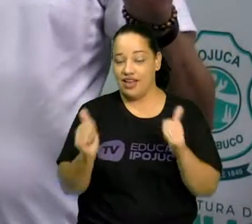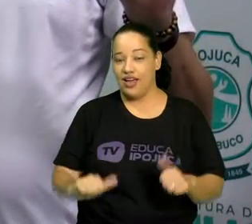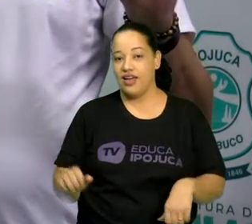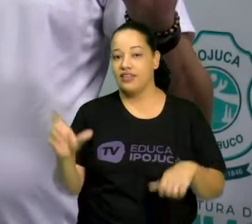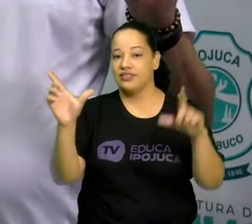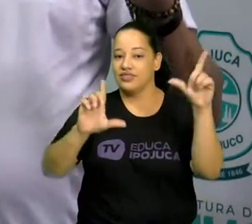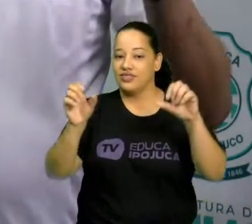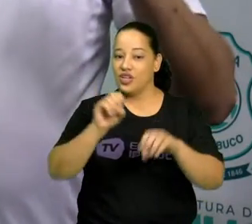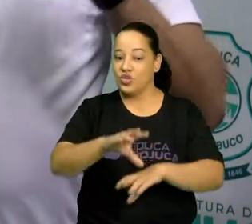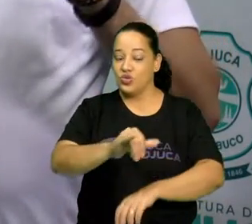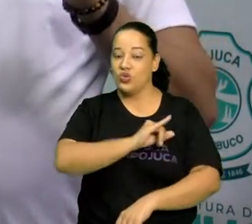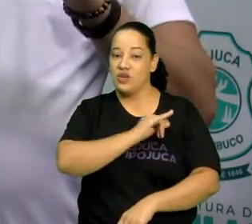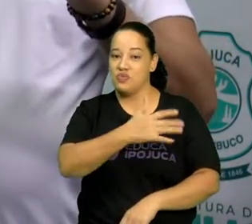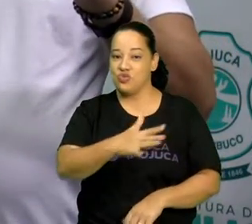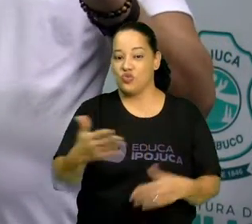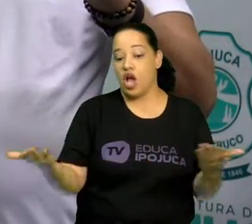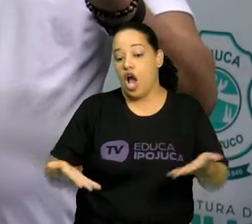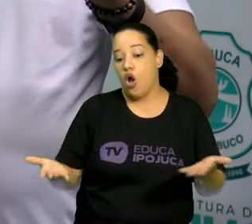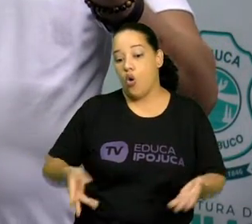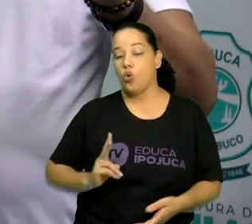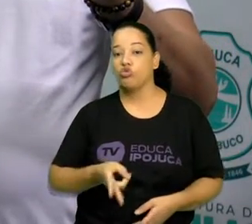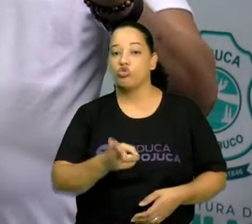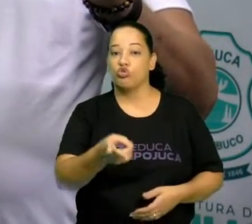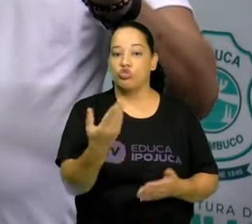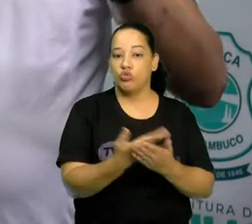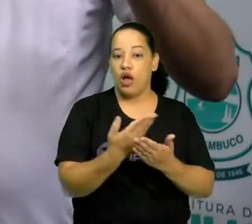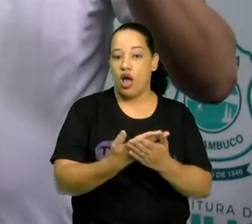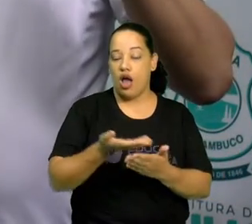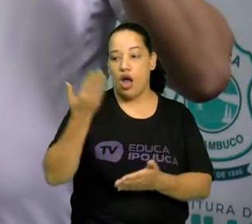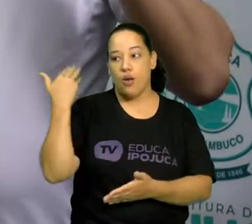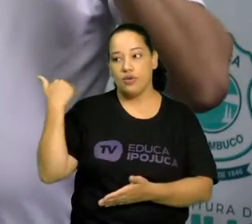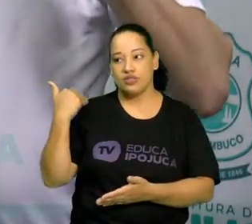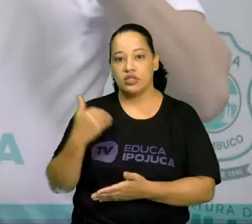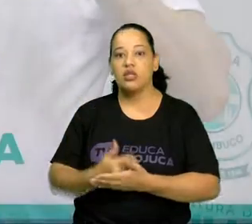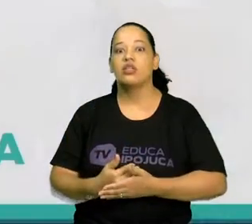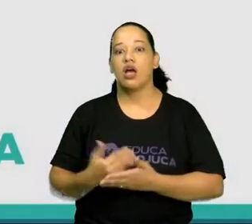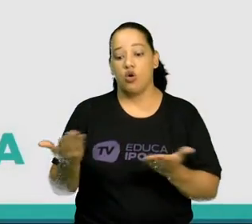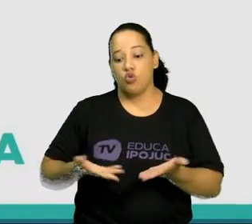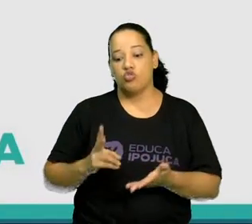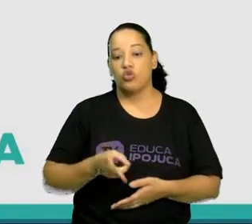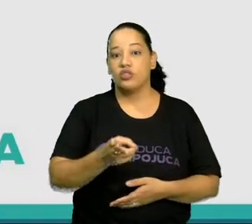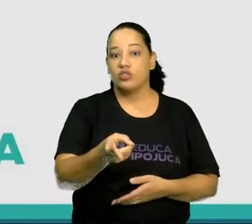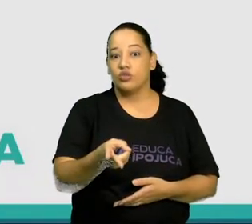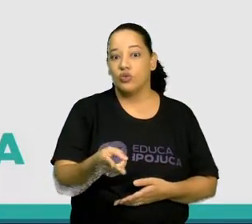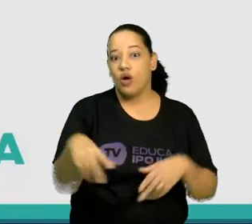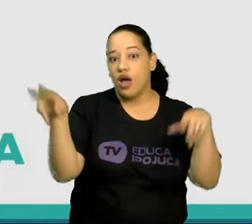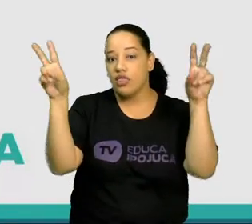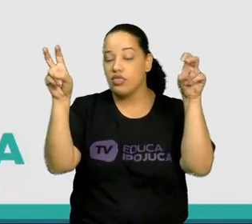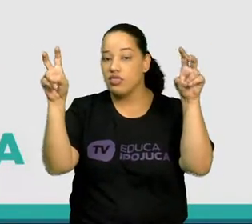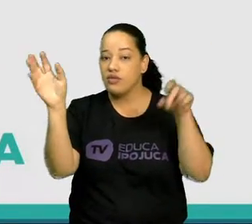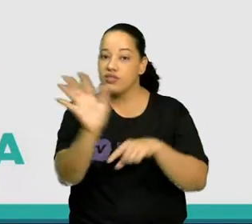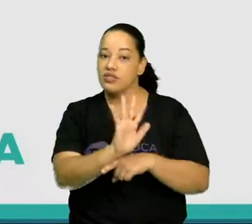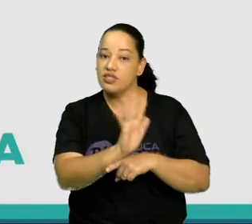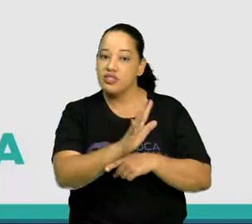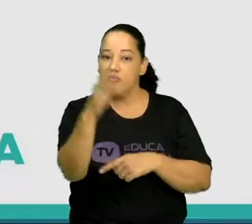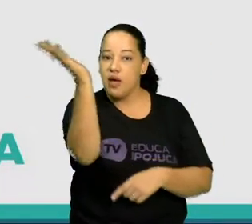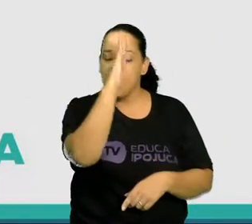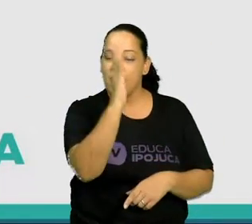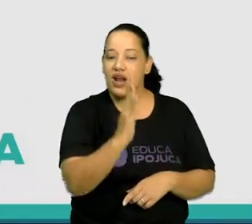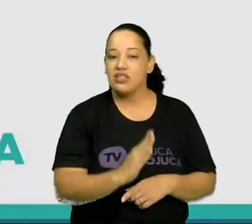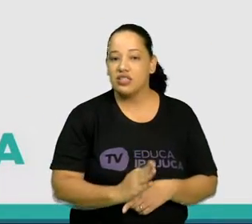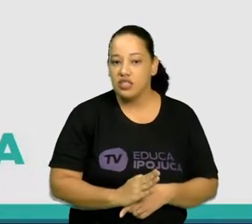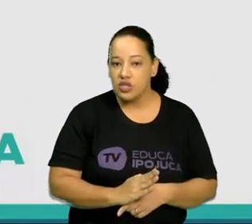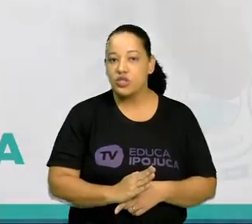hoje falaremos, dando continuidade à nossa aula, falaremos sobre o cinema brasileiro, na